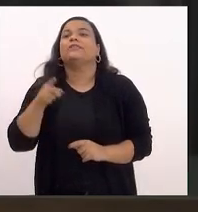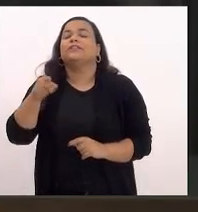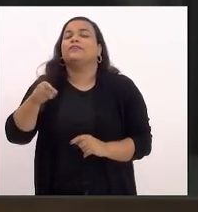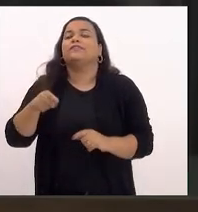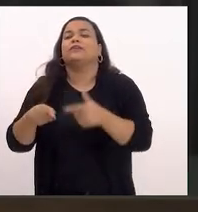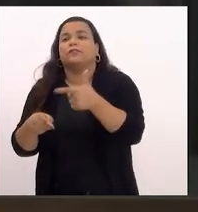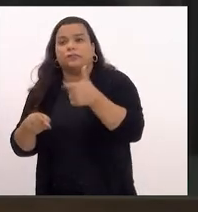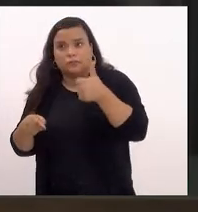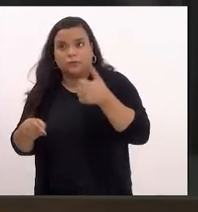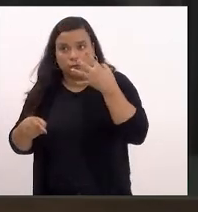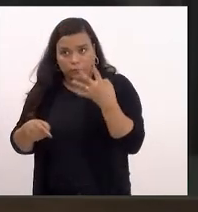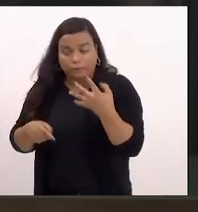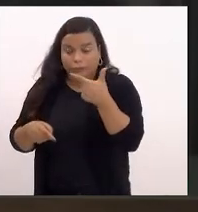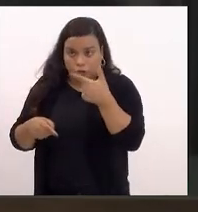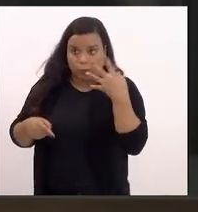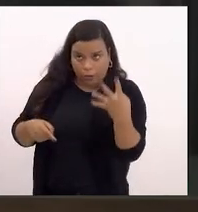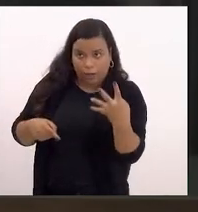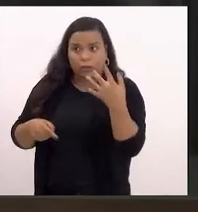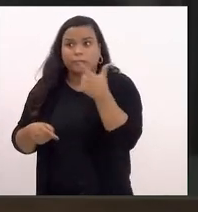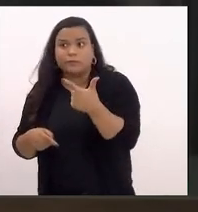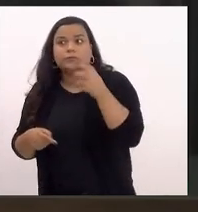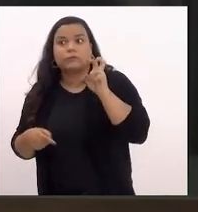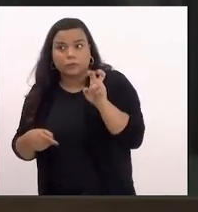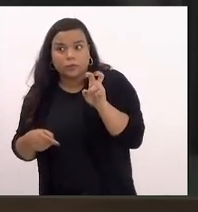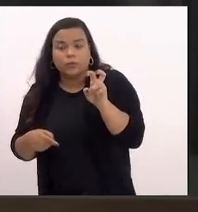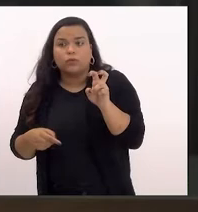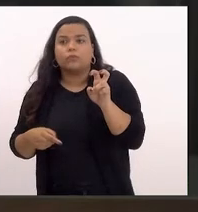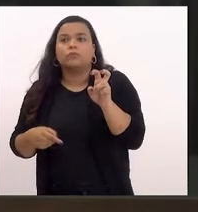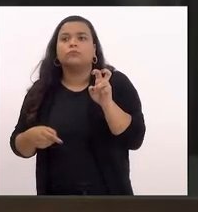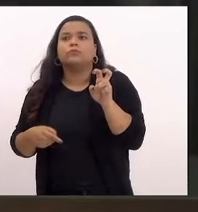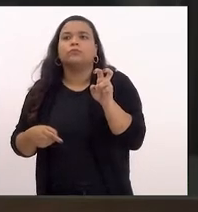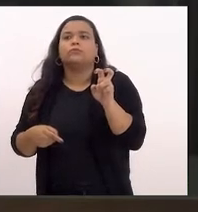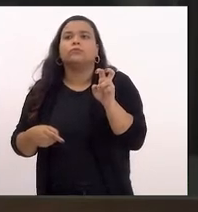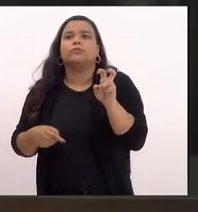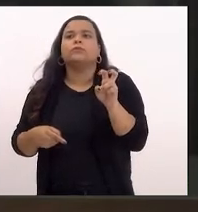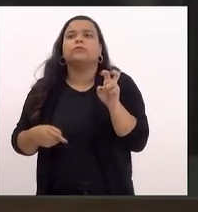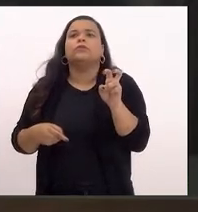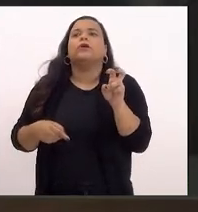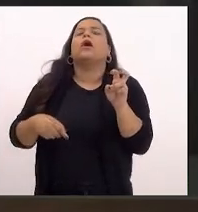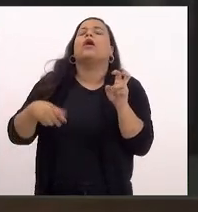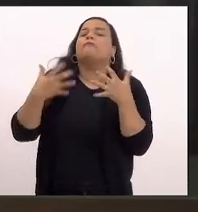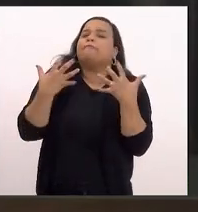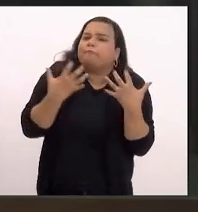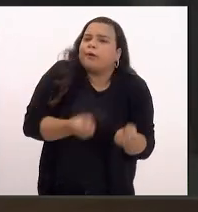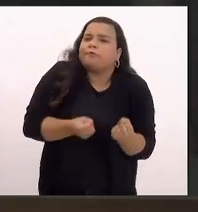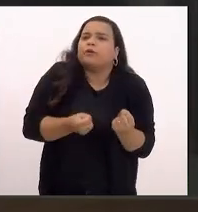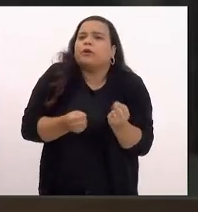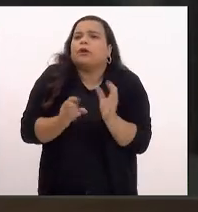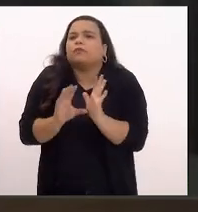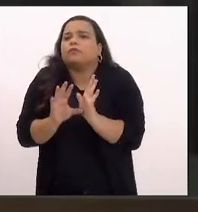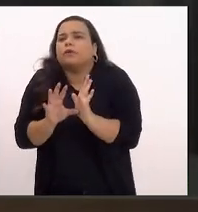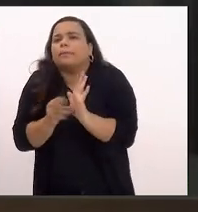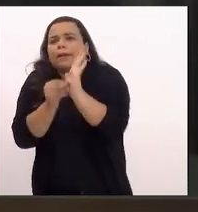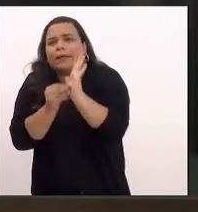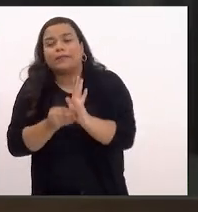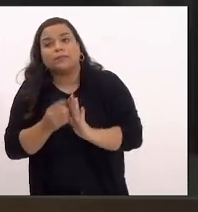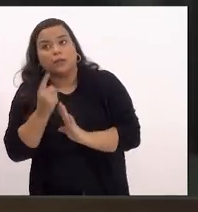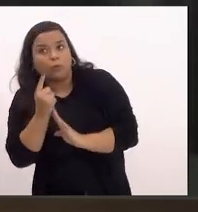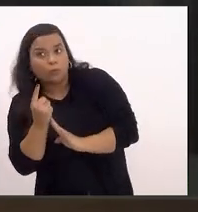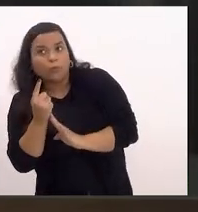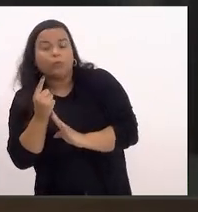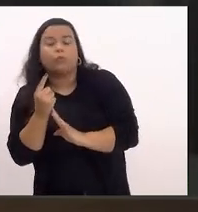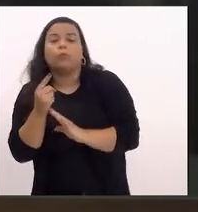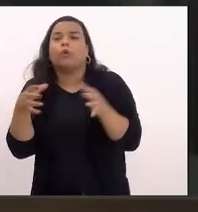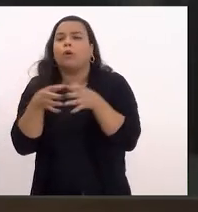e 25. Favorável com subemenda aglutinativa à emenda 1 da Comissão de